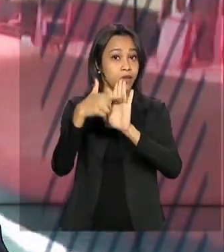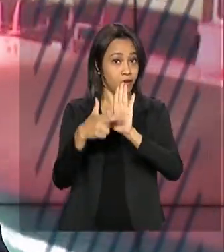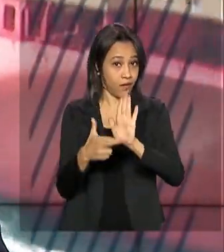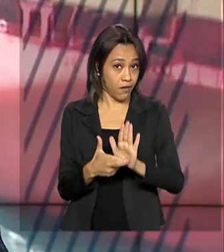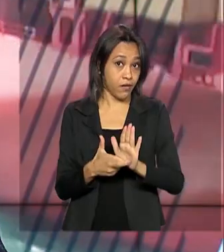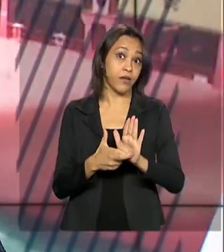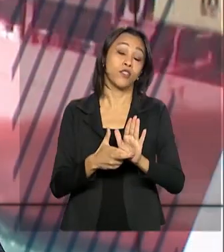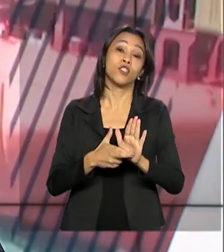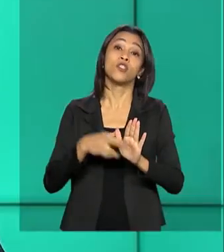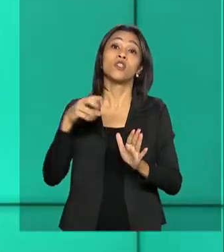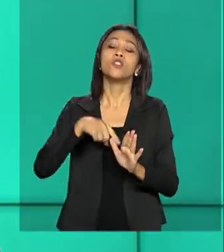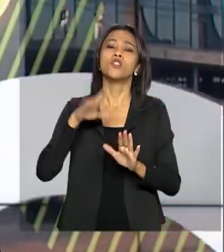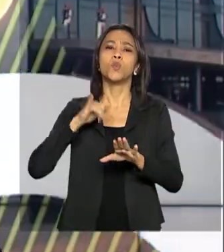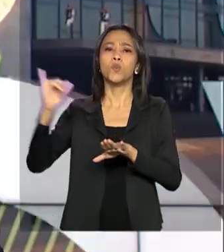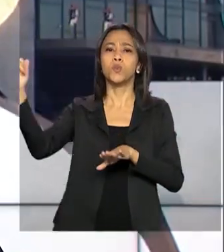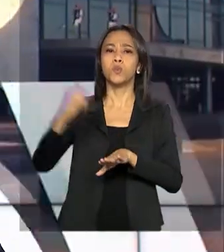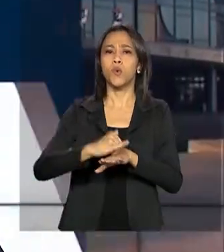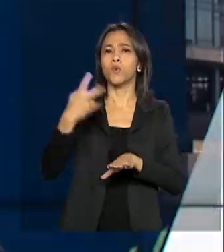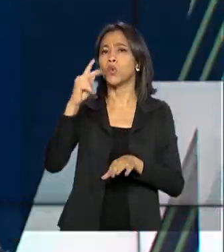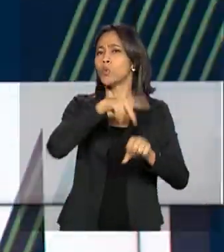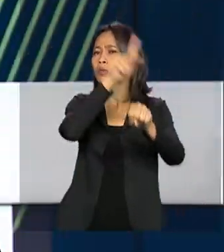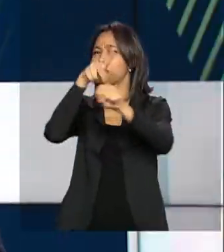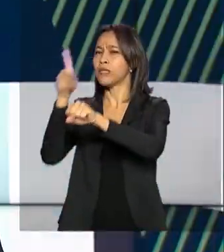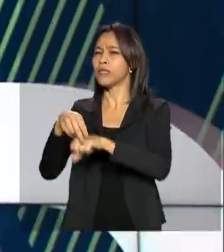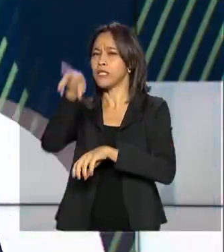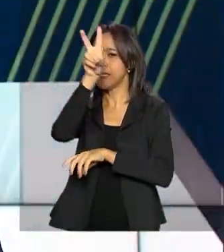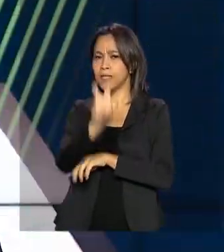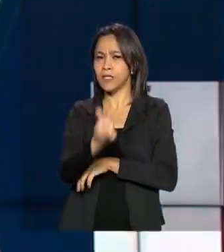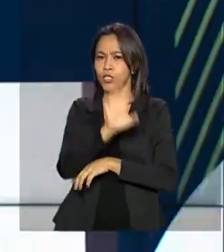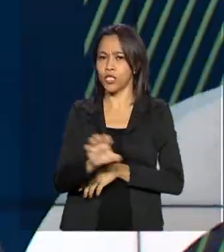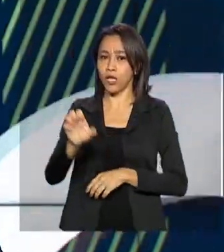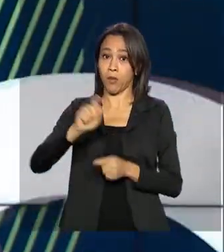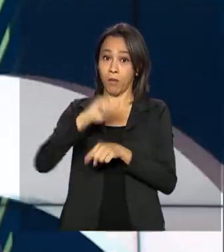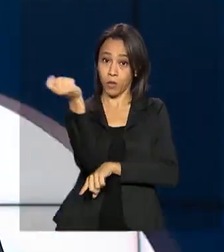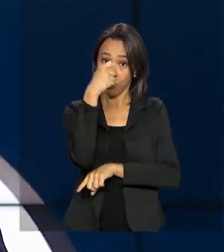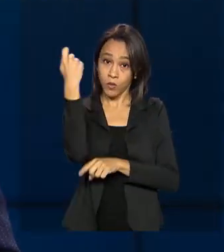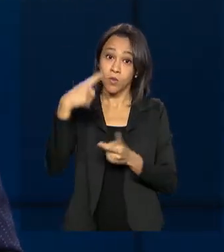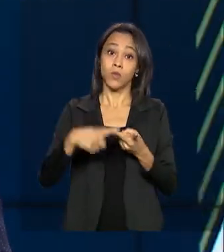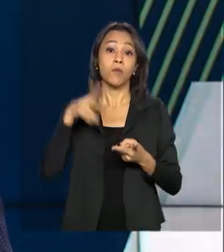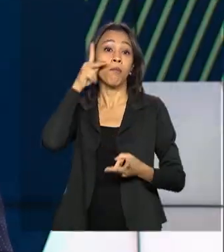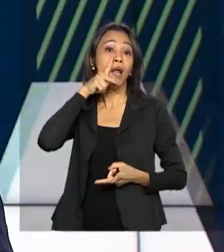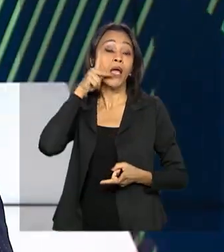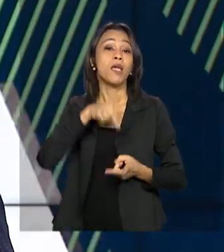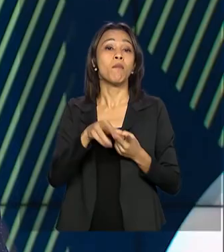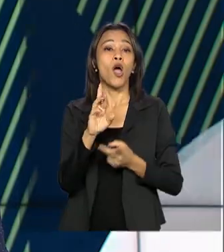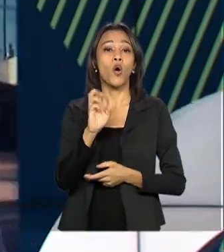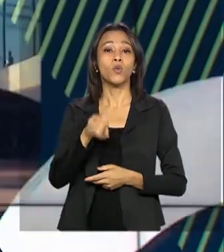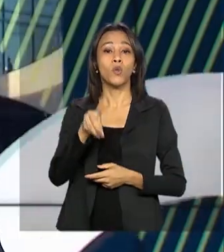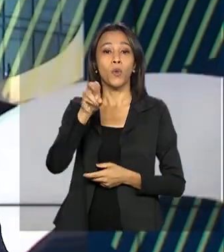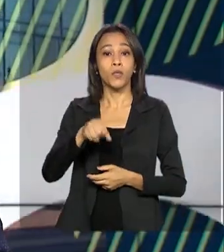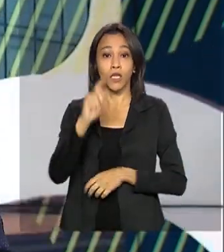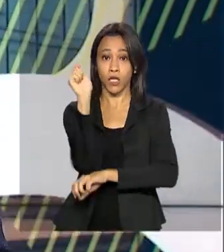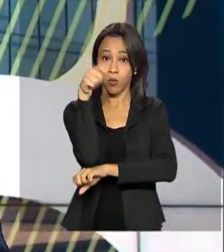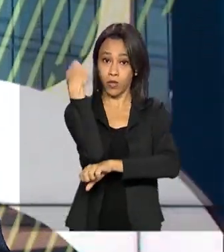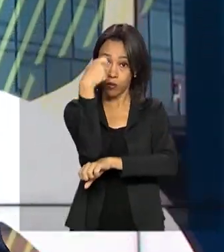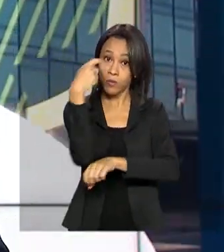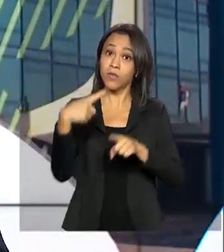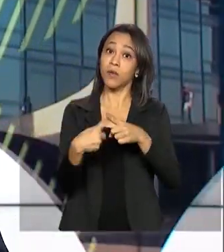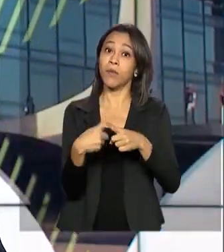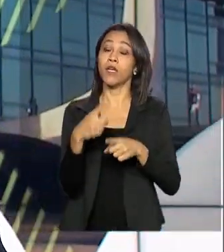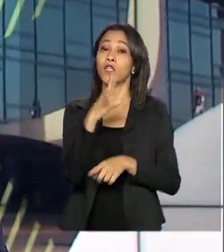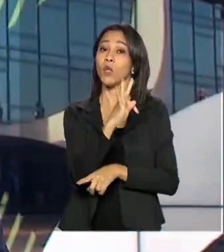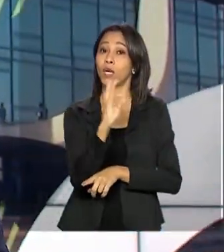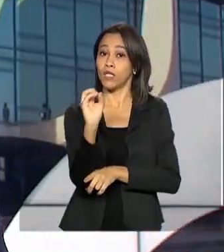de voos internacionais em aeroportos de cinco estados. Mato Grosso do Sul, Paraíba, Rondônia, Rio Grande do Sul e Tocantins.